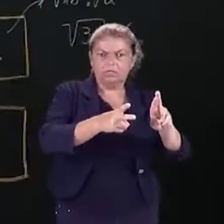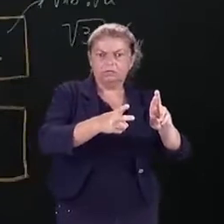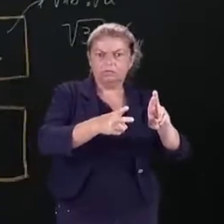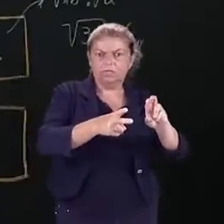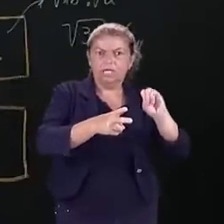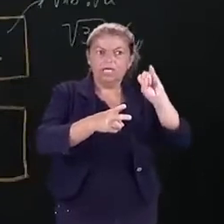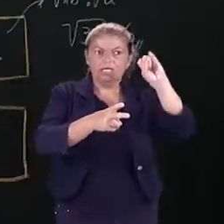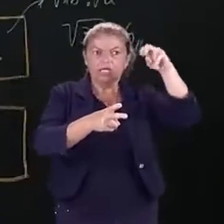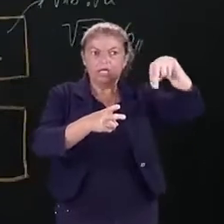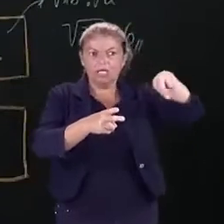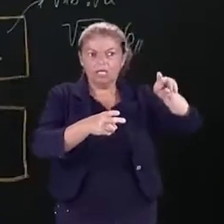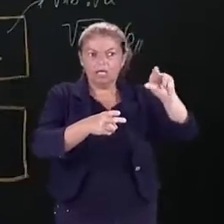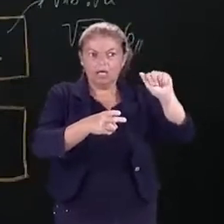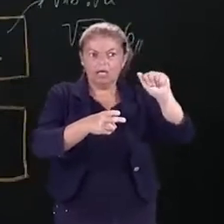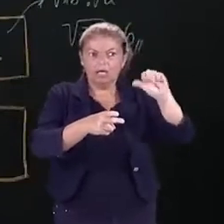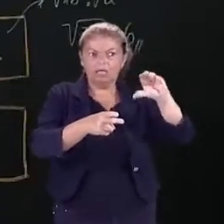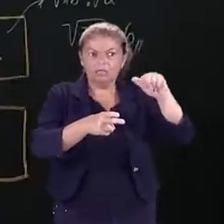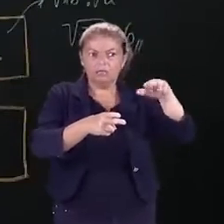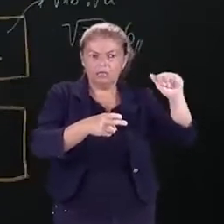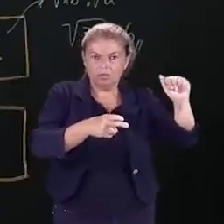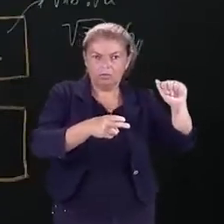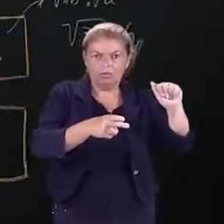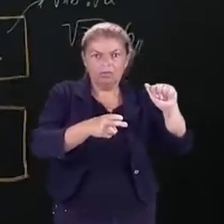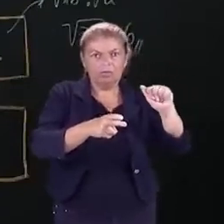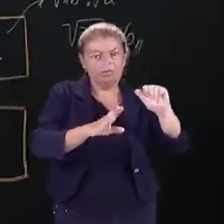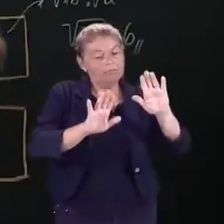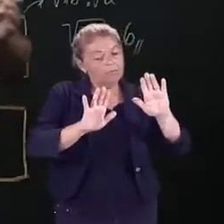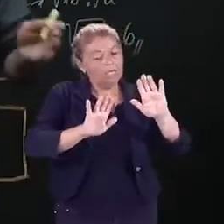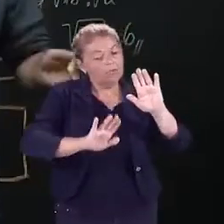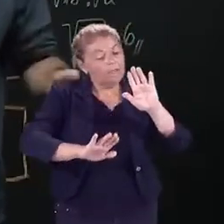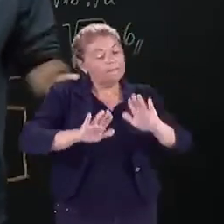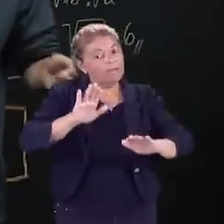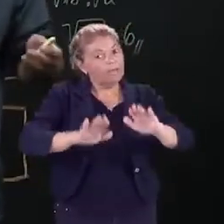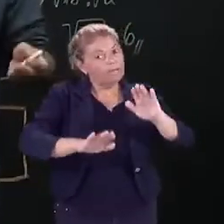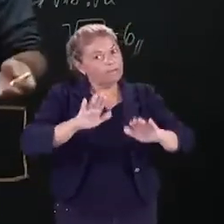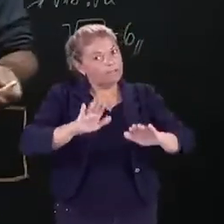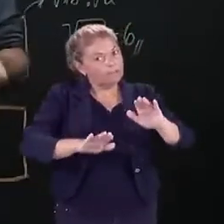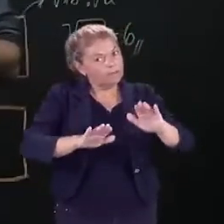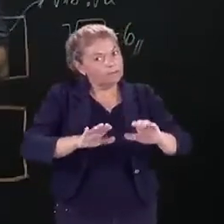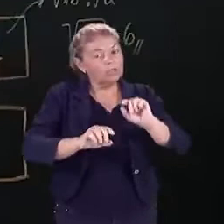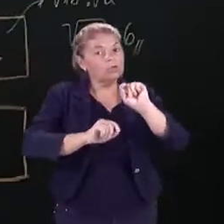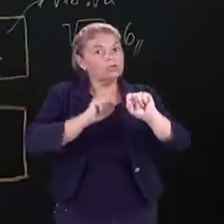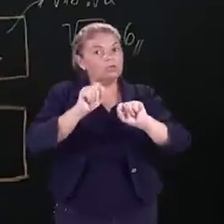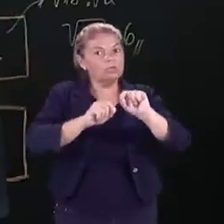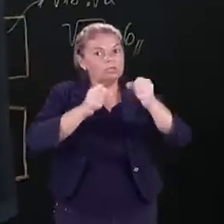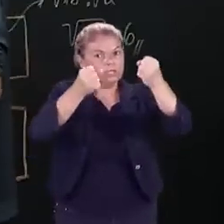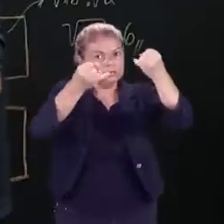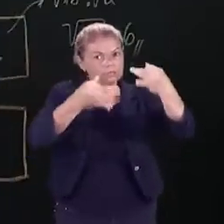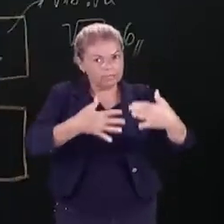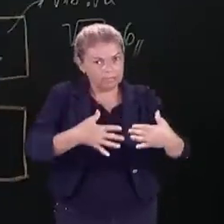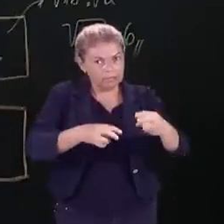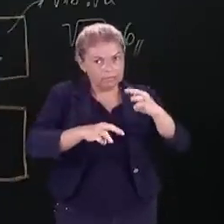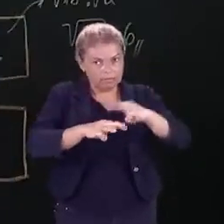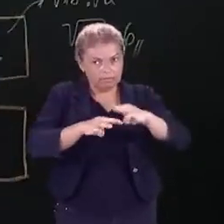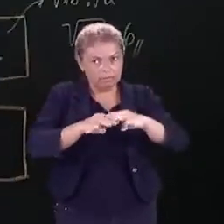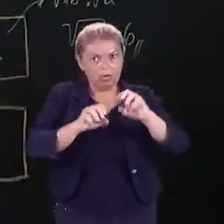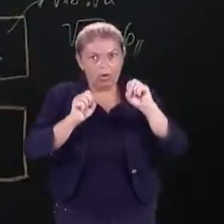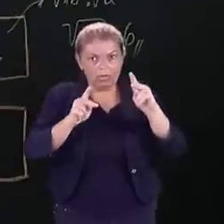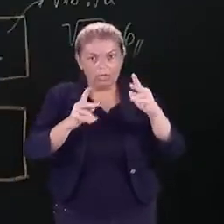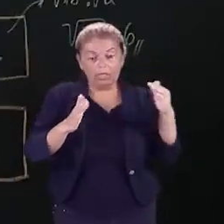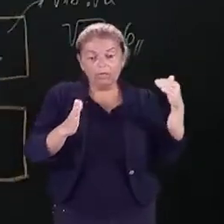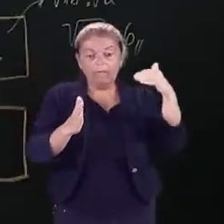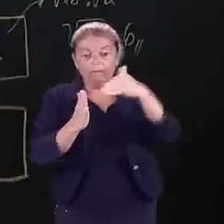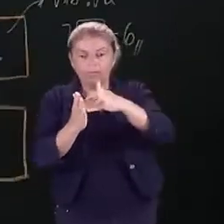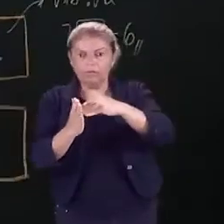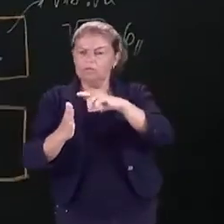irracional. Depende muito da operação matemática trabalhada em questão, tá bom? E, por último,